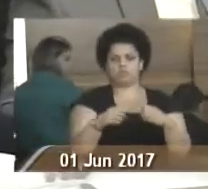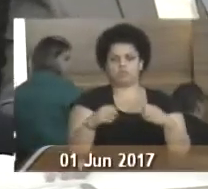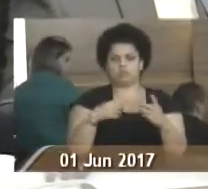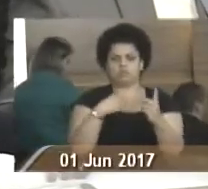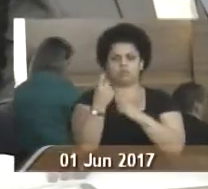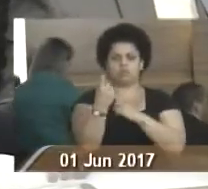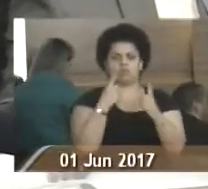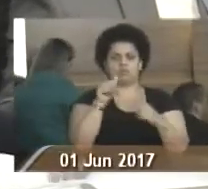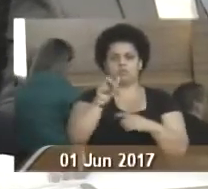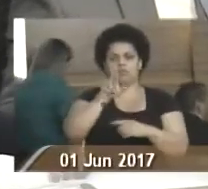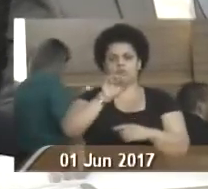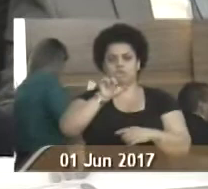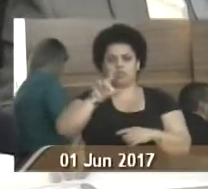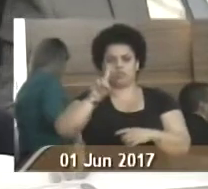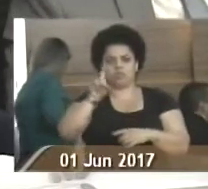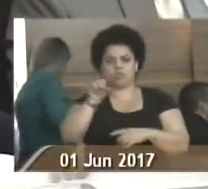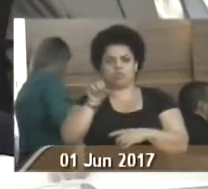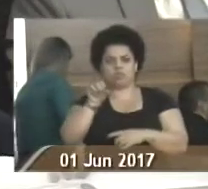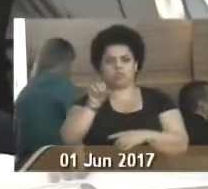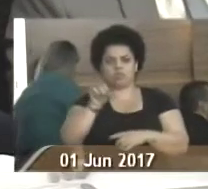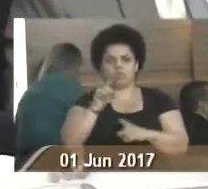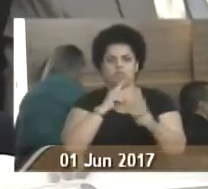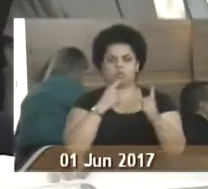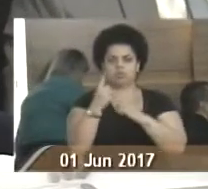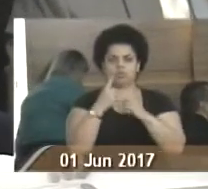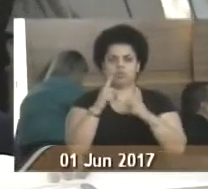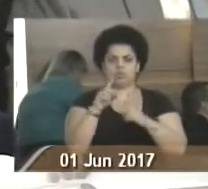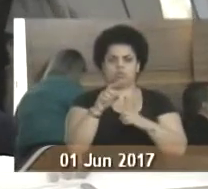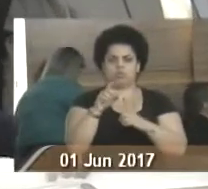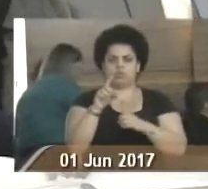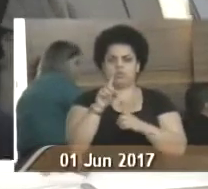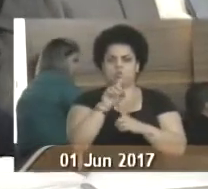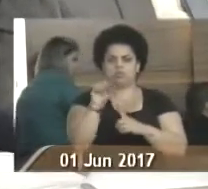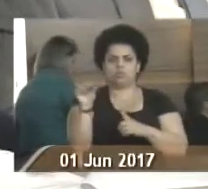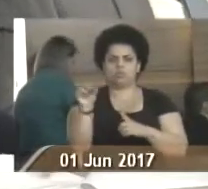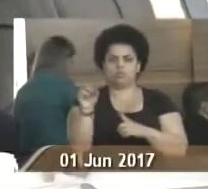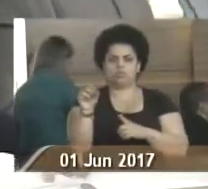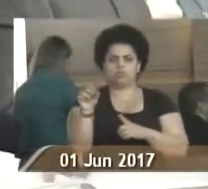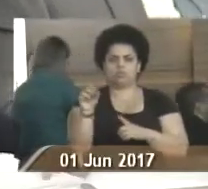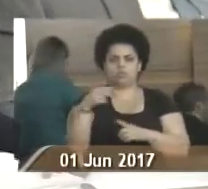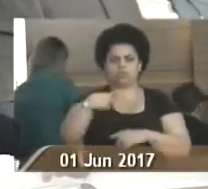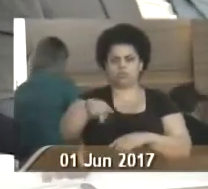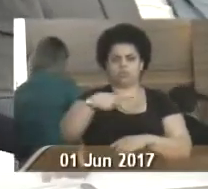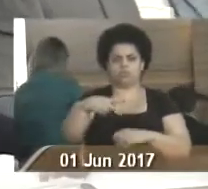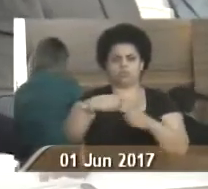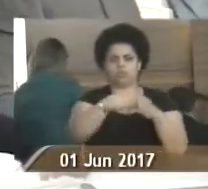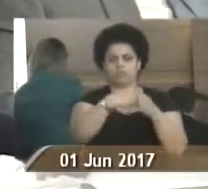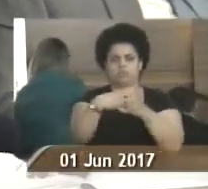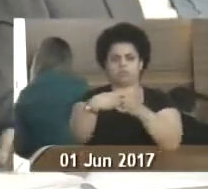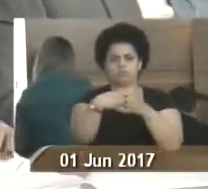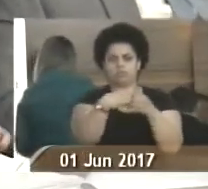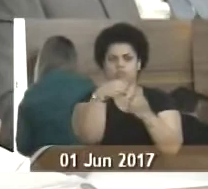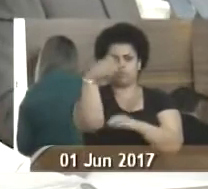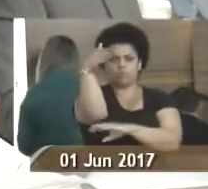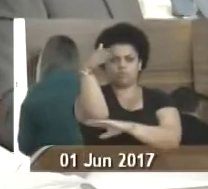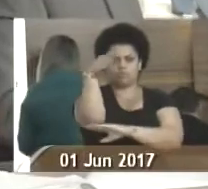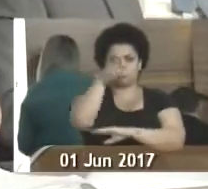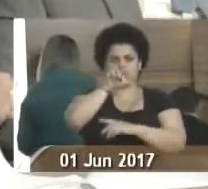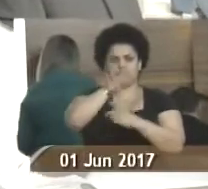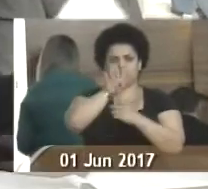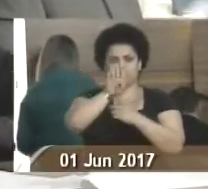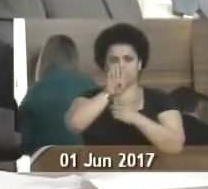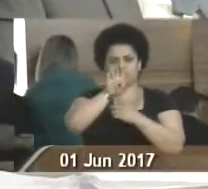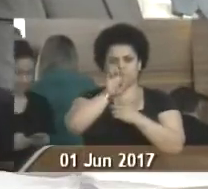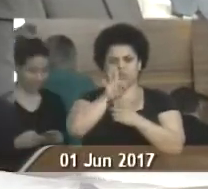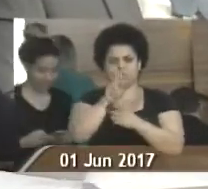procurador Haroldo Fernandes Duarte, BR-101, quilômetro 100, sentido Paraty, em frente ao motel Love Beach, bairro